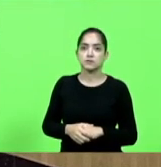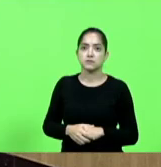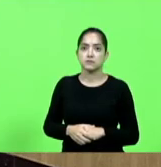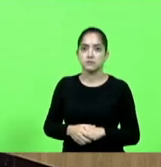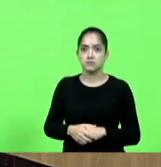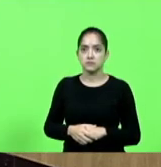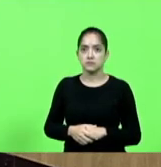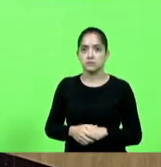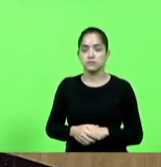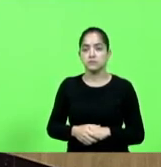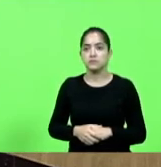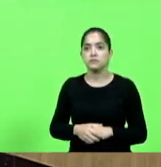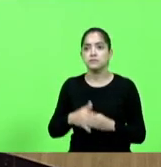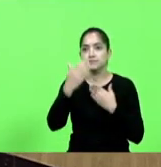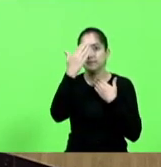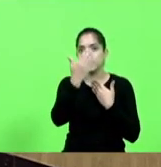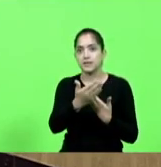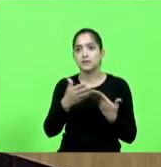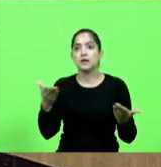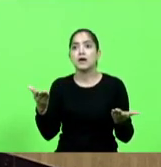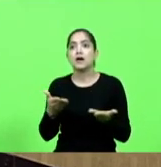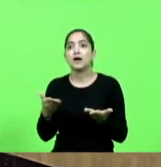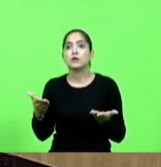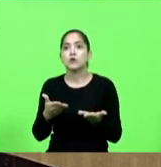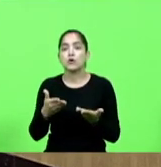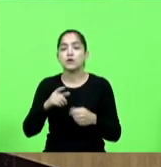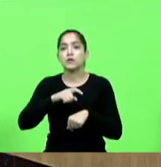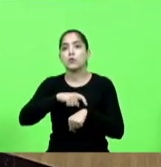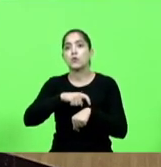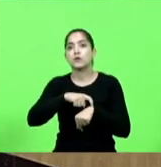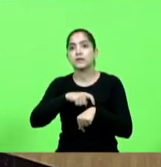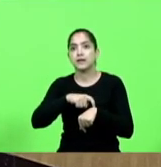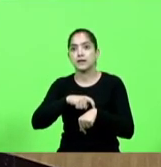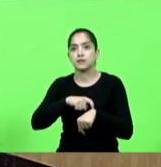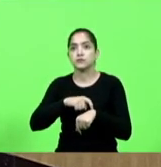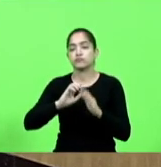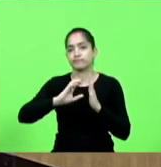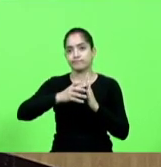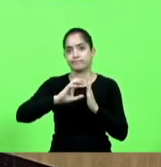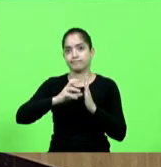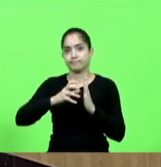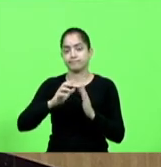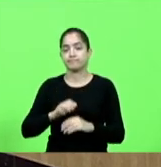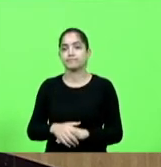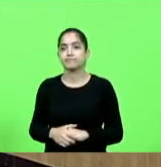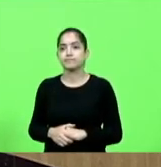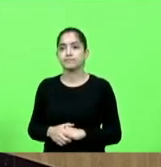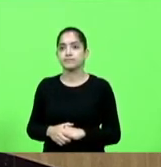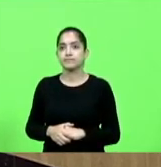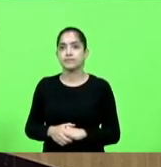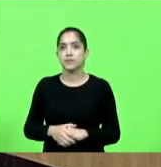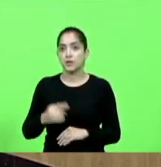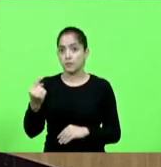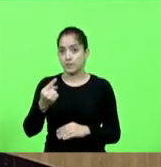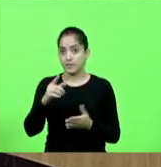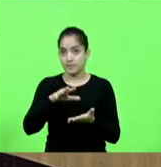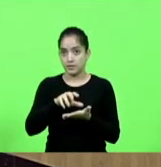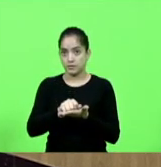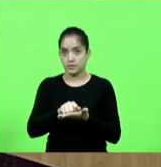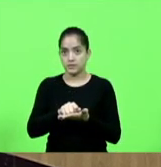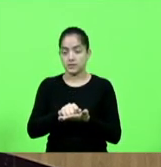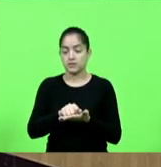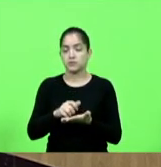obrigado deputado Alba entraremos agora no horário destinado aos partidos políticos primeiro bloco do dia